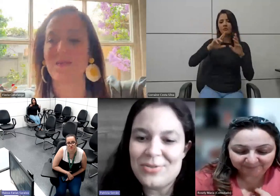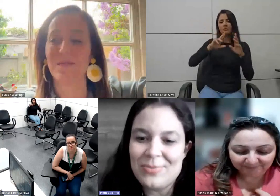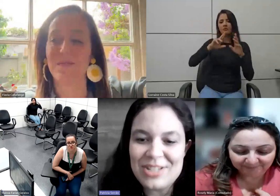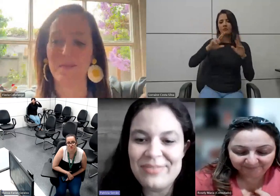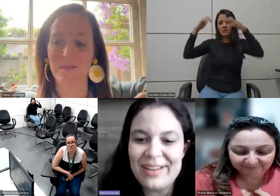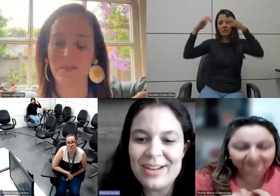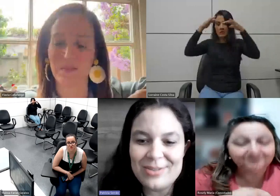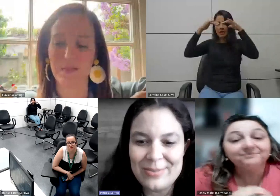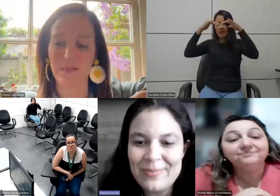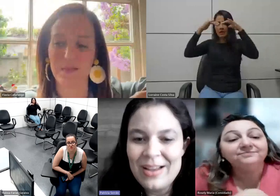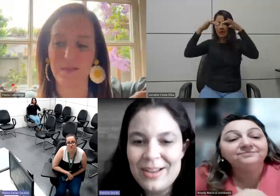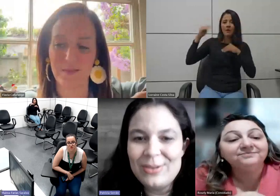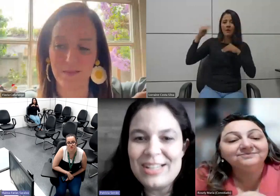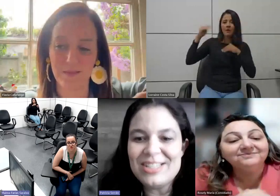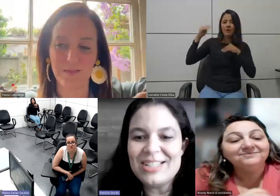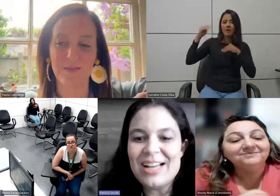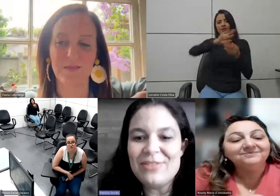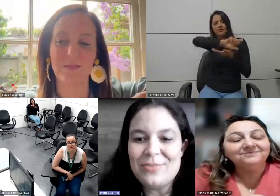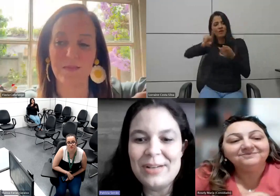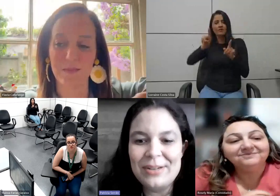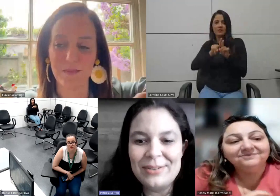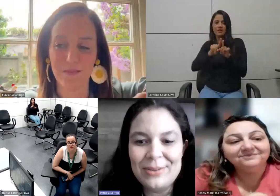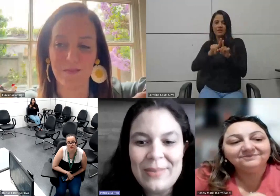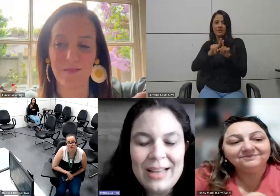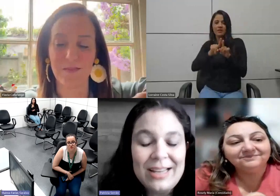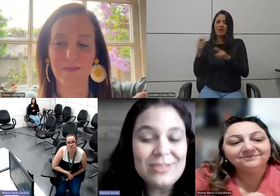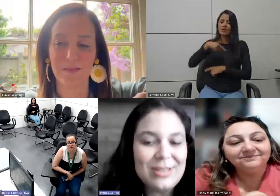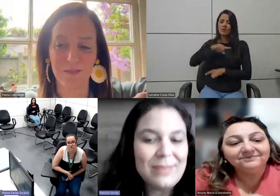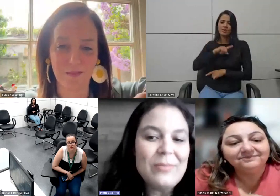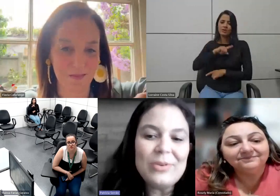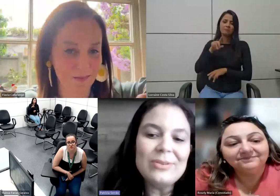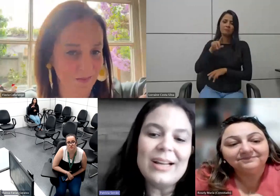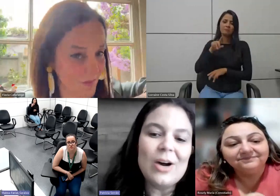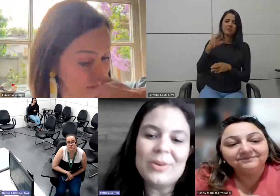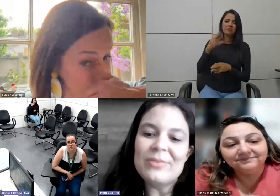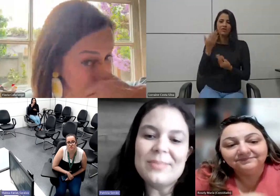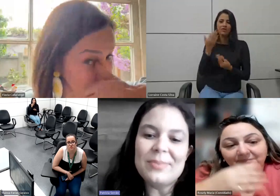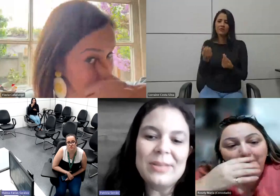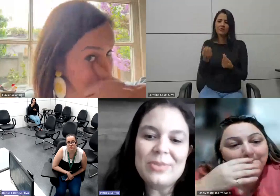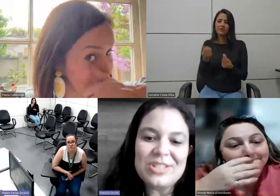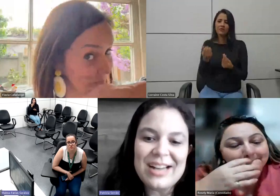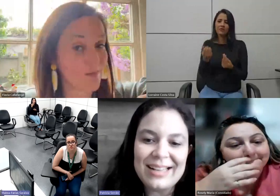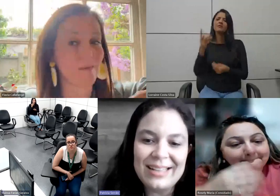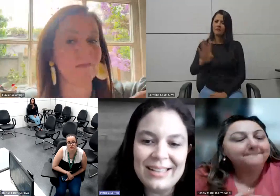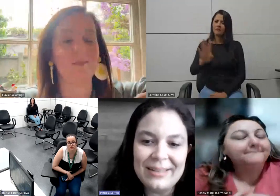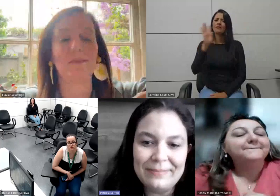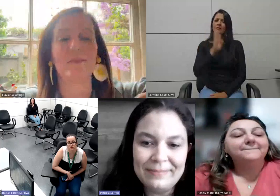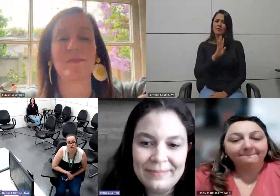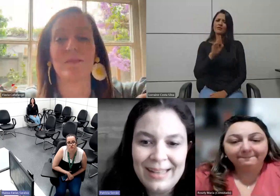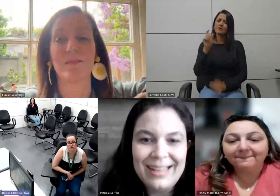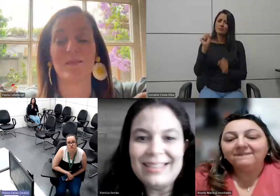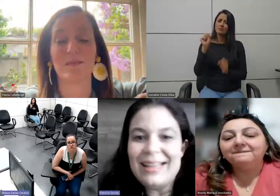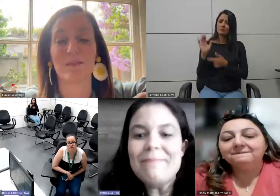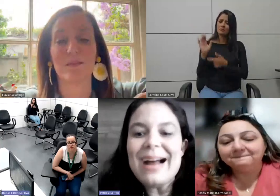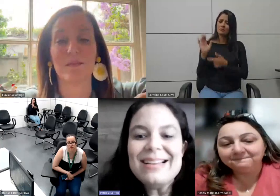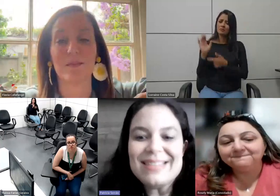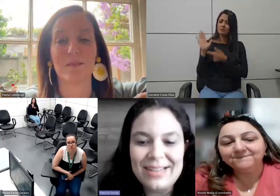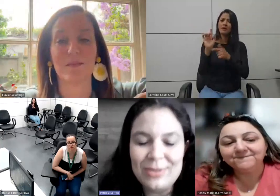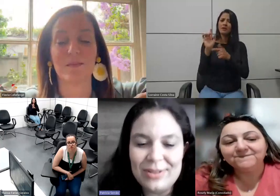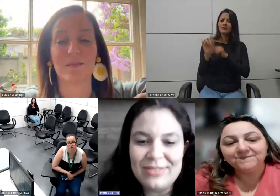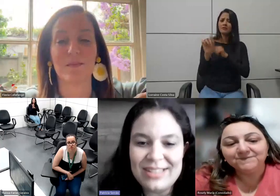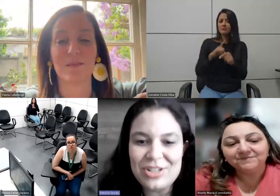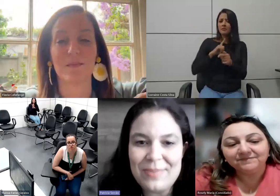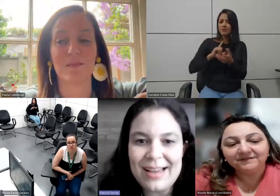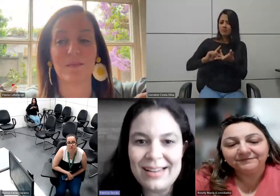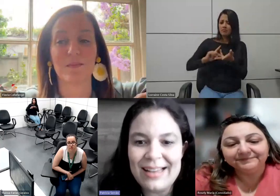era mais plástico mais diverso do que a gente estava esperando isso também é muito legal porque você poder mostrar que que tem